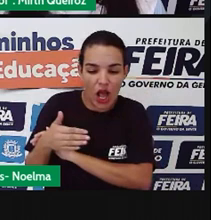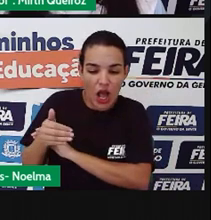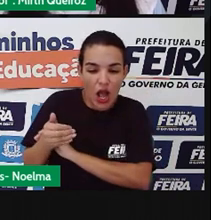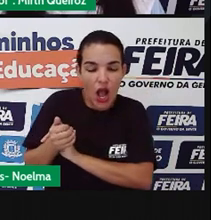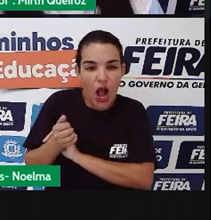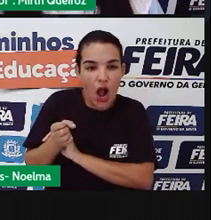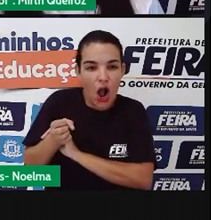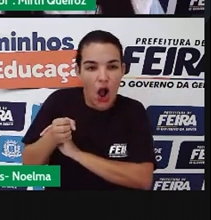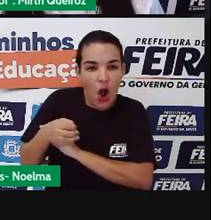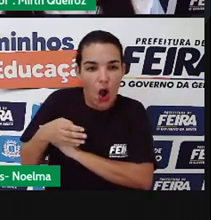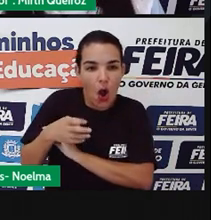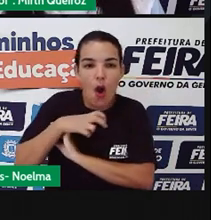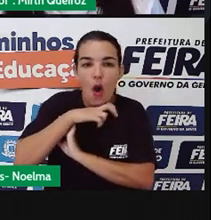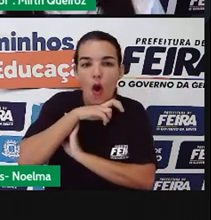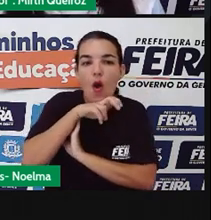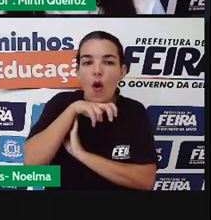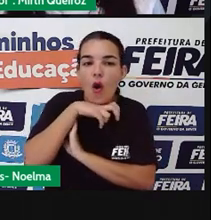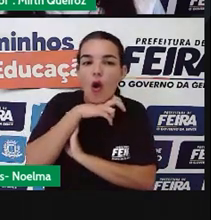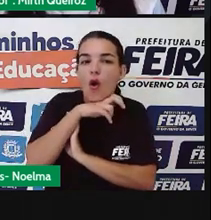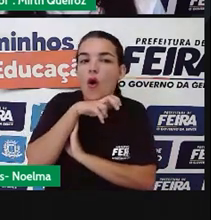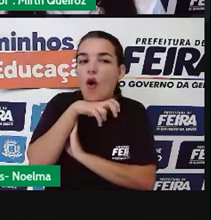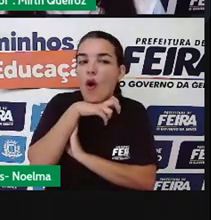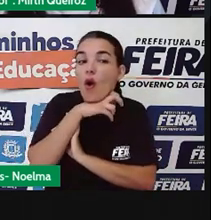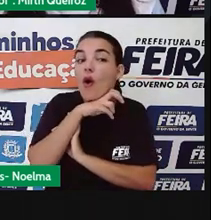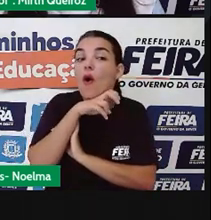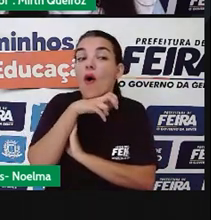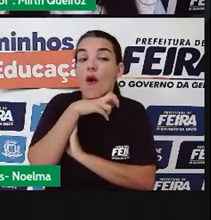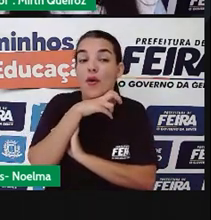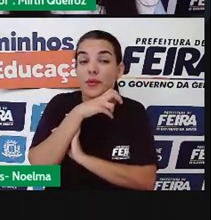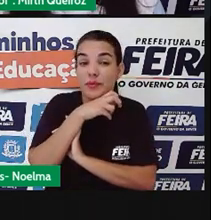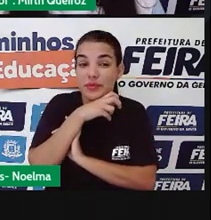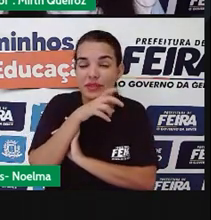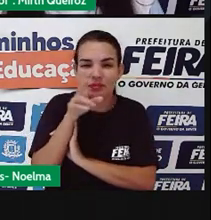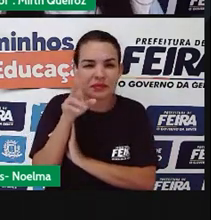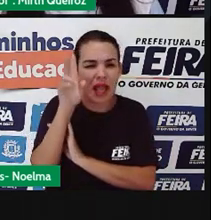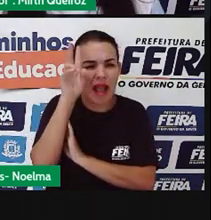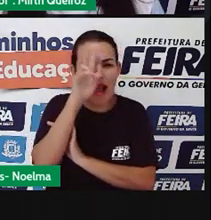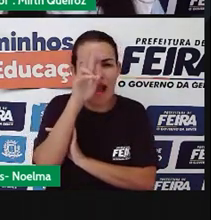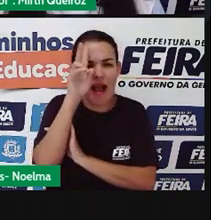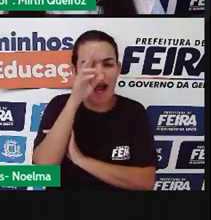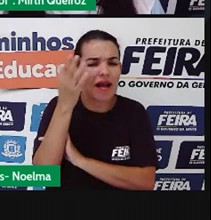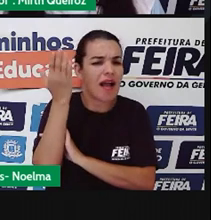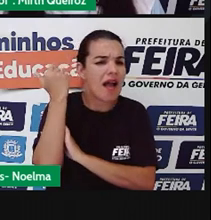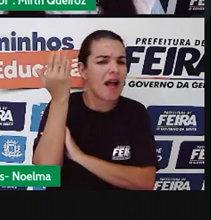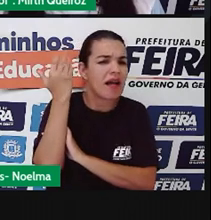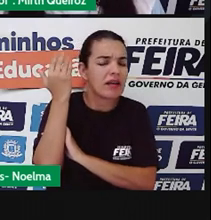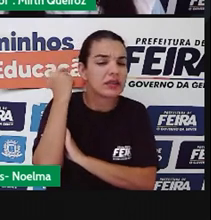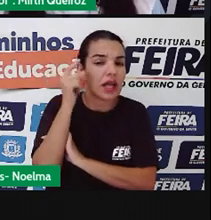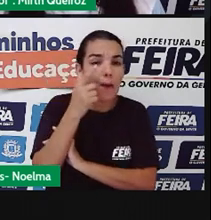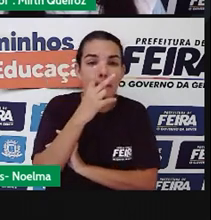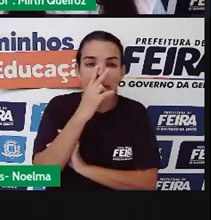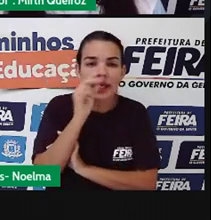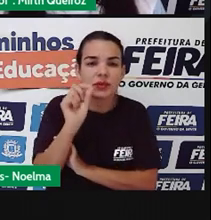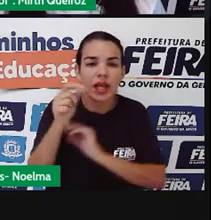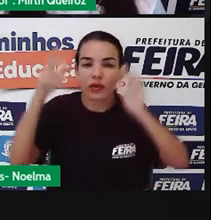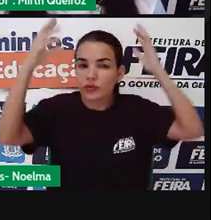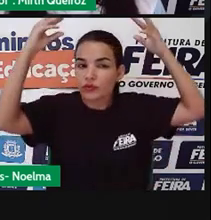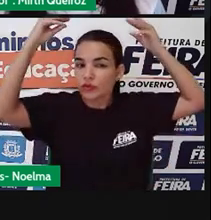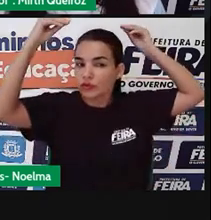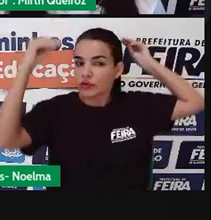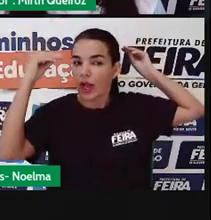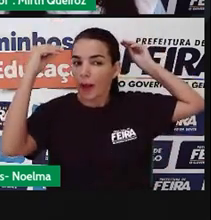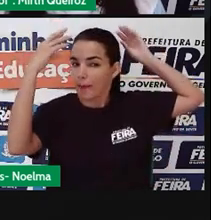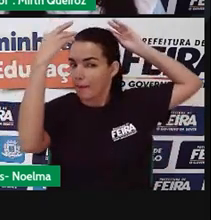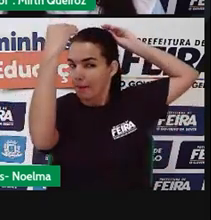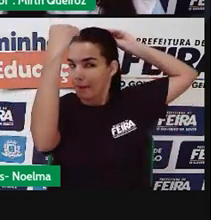Inicialmente, os desenhos não entendiam o desenho e confundiam com o chapéu. Esse primeiro desenho aqui parece o que, gente? O chapéu. Então, quando